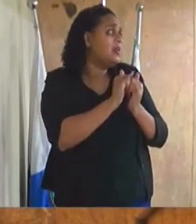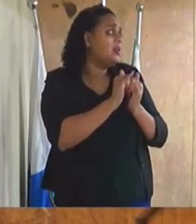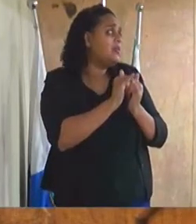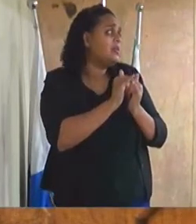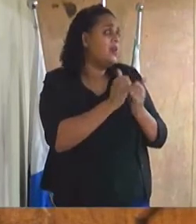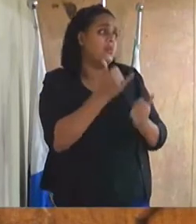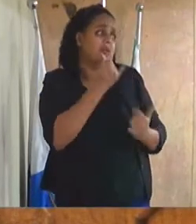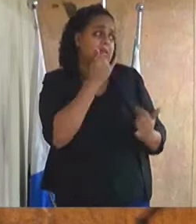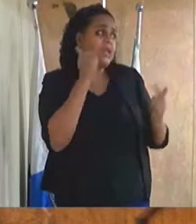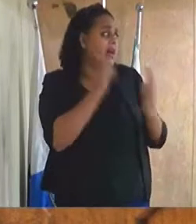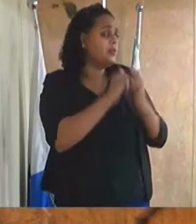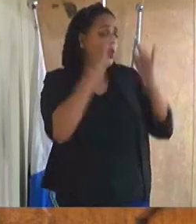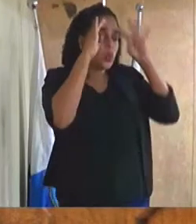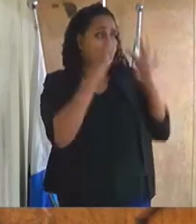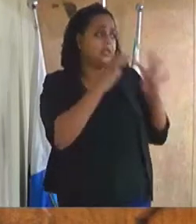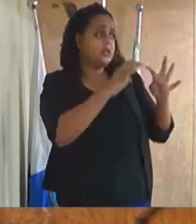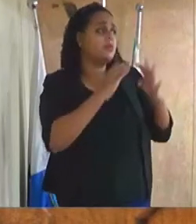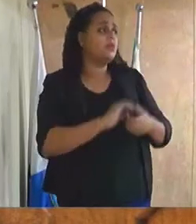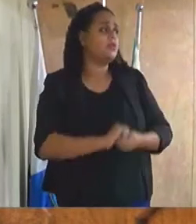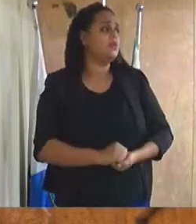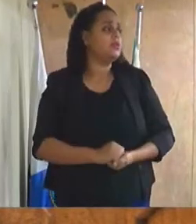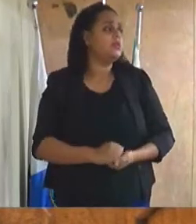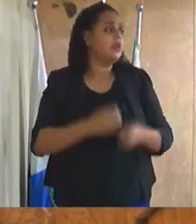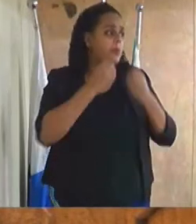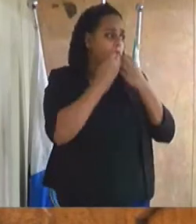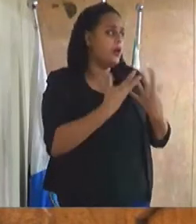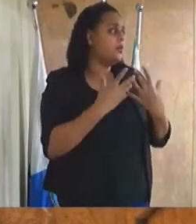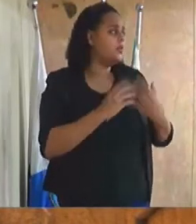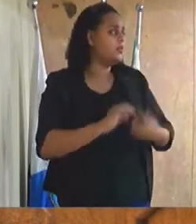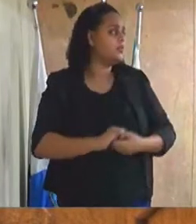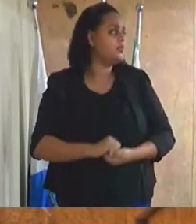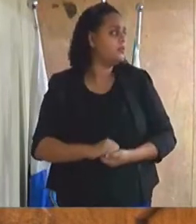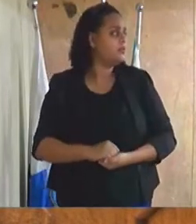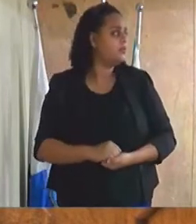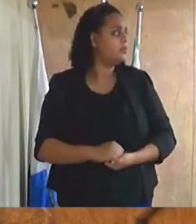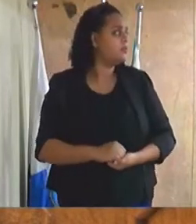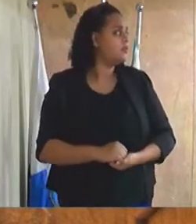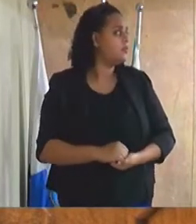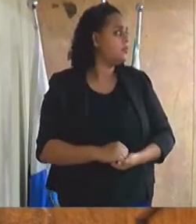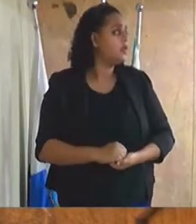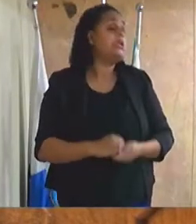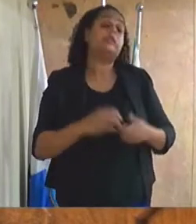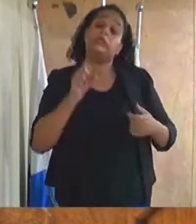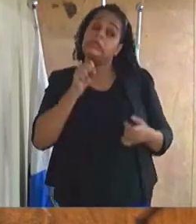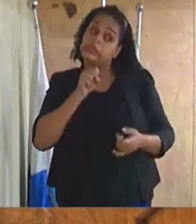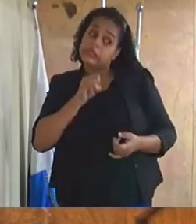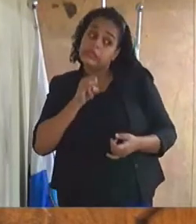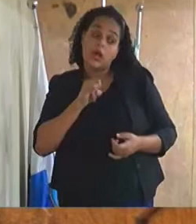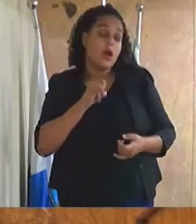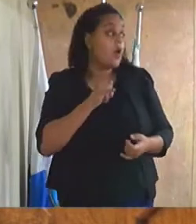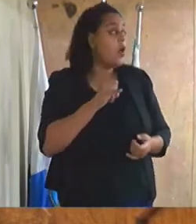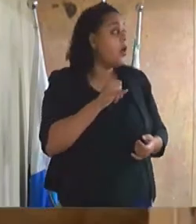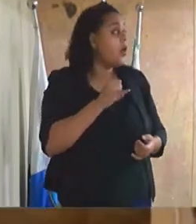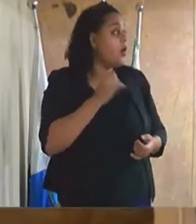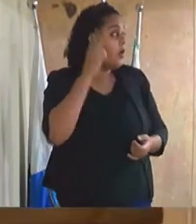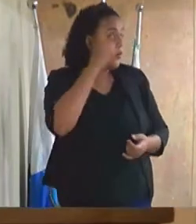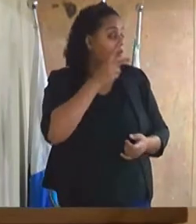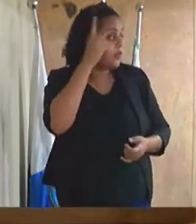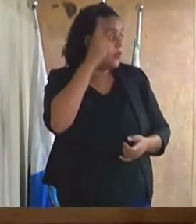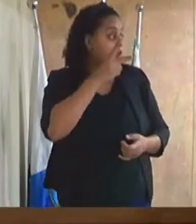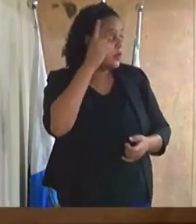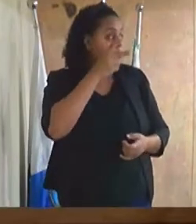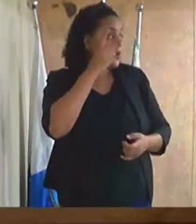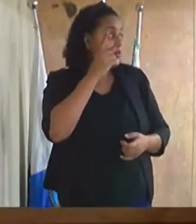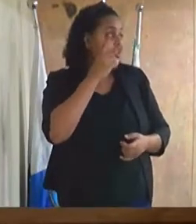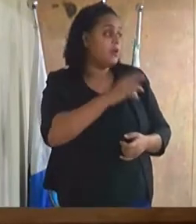todo o respeito. Sim, está bom, respeito, ok. Mas se o nobre vereador entender... Eu consinto a parte.